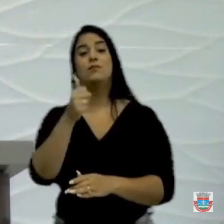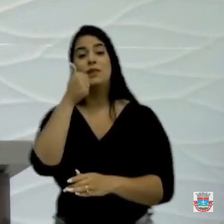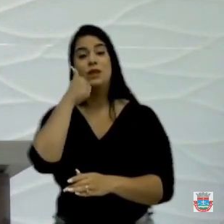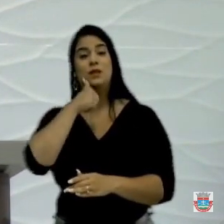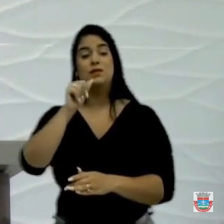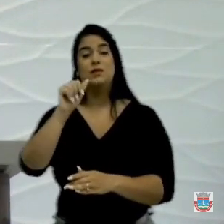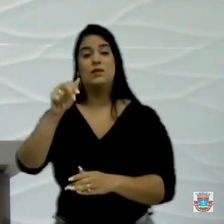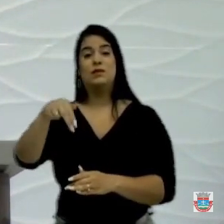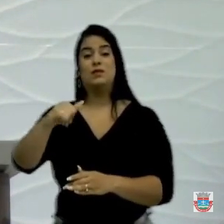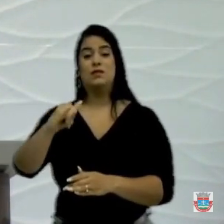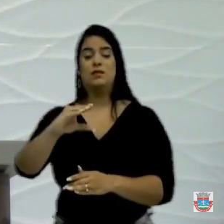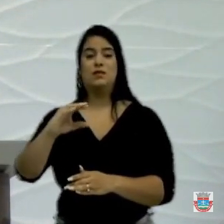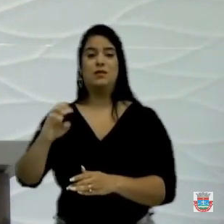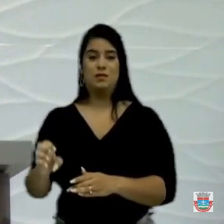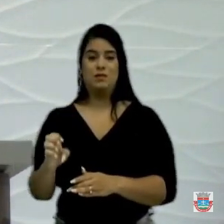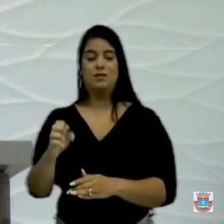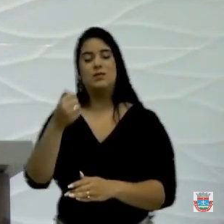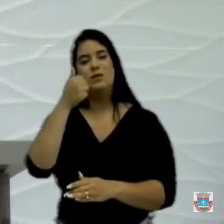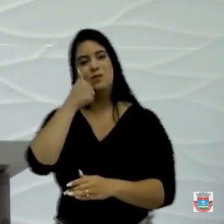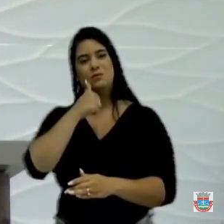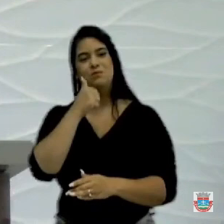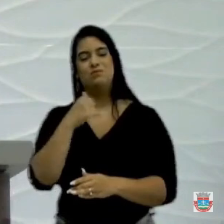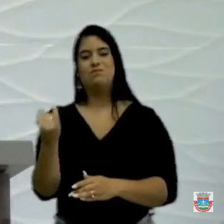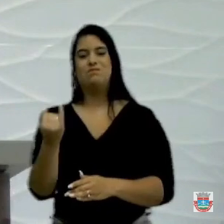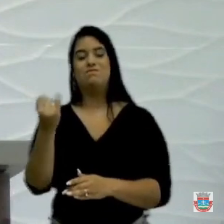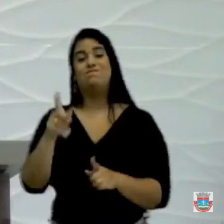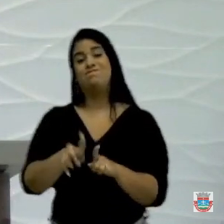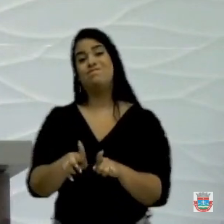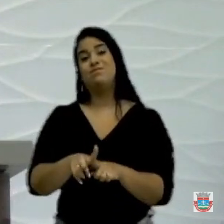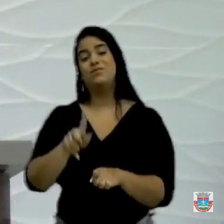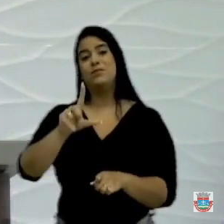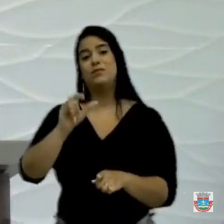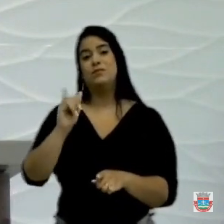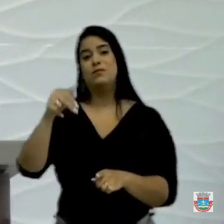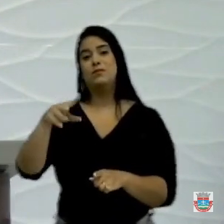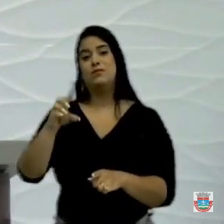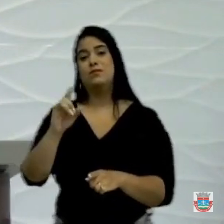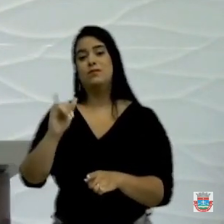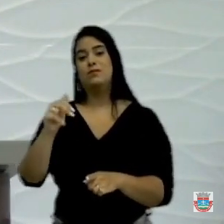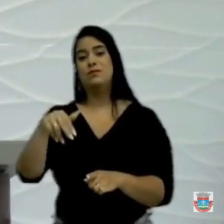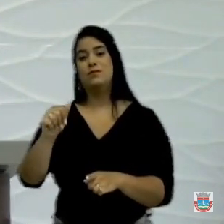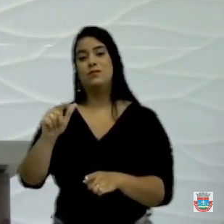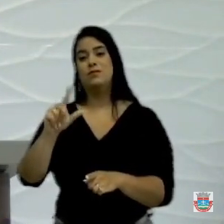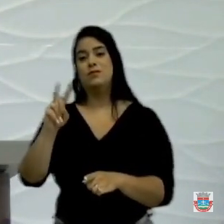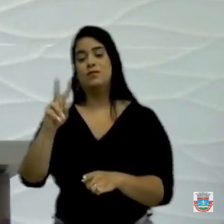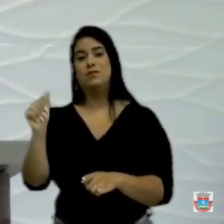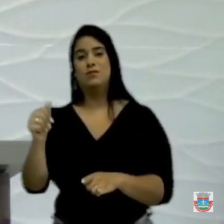lá da Rua Nova, que é um angari também, e de Lindinalva também, que é minha amiga de muitos anos.